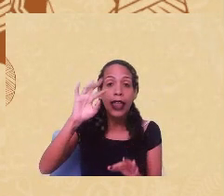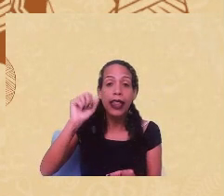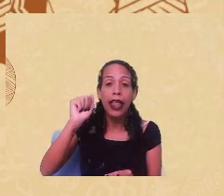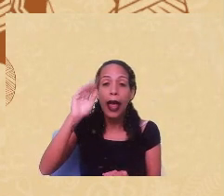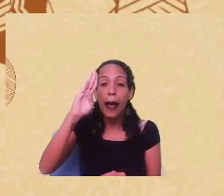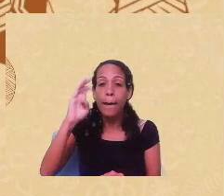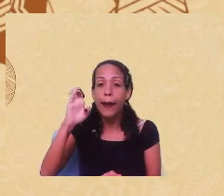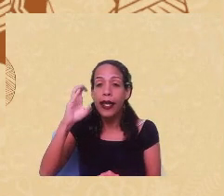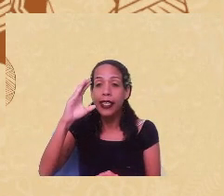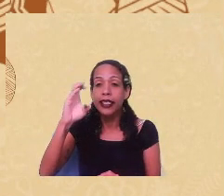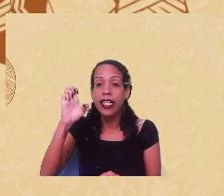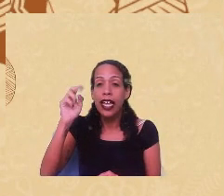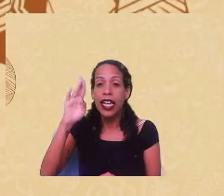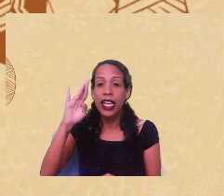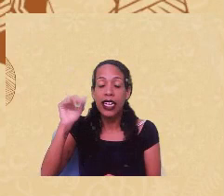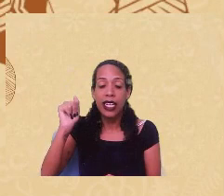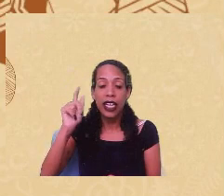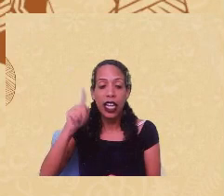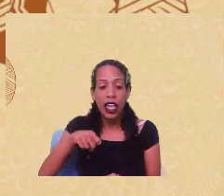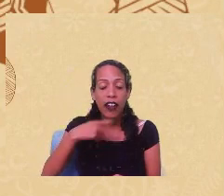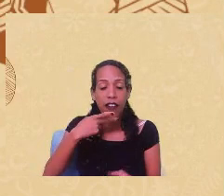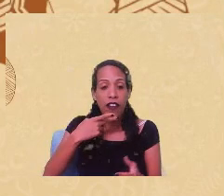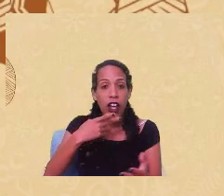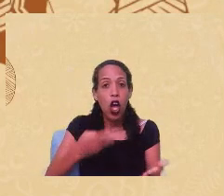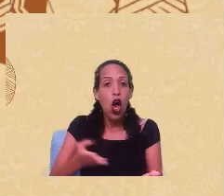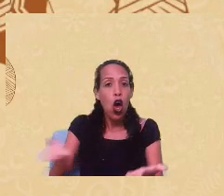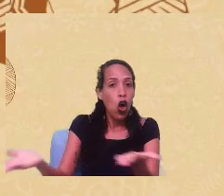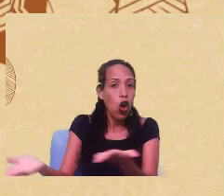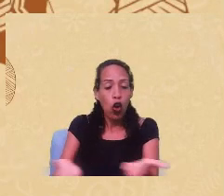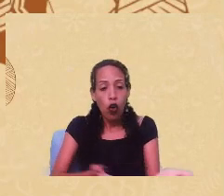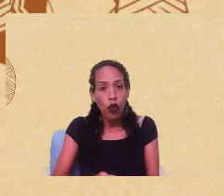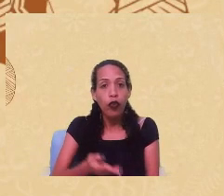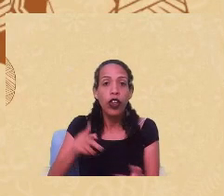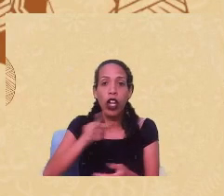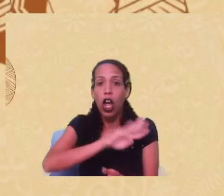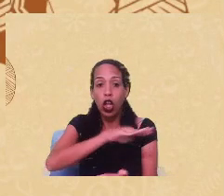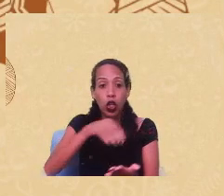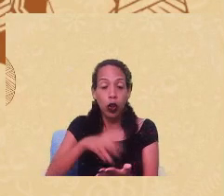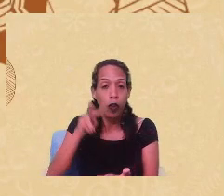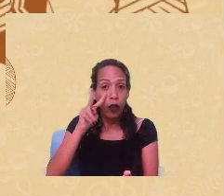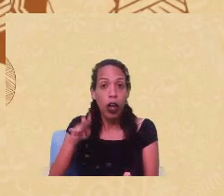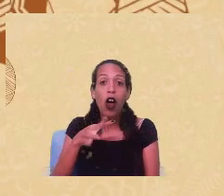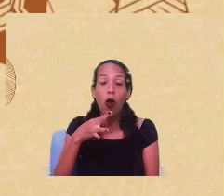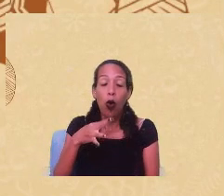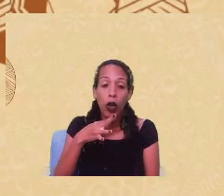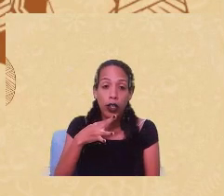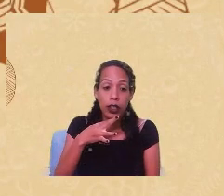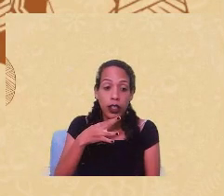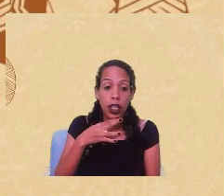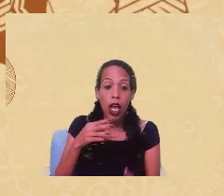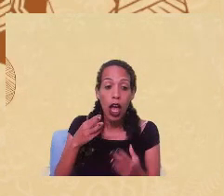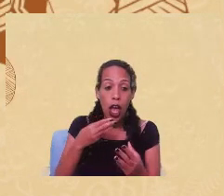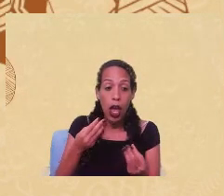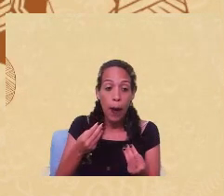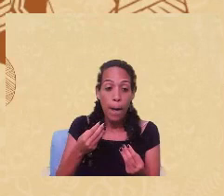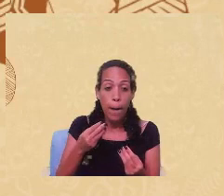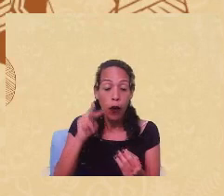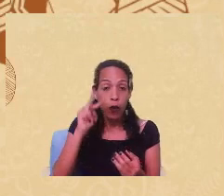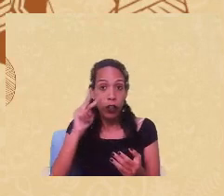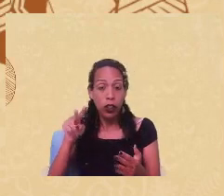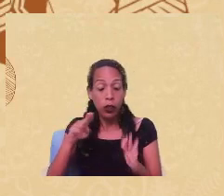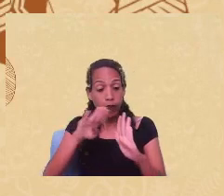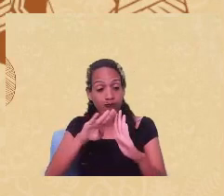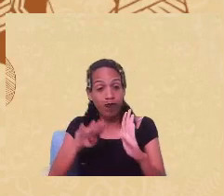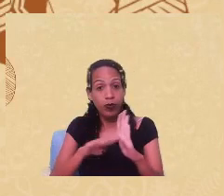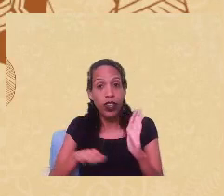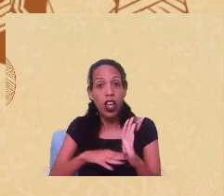documento que eu realmente convido a todas e todos e todos que aqui estão, né, a conhecer, é um documento visionário, inclusive elas usam o termo